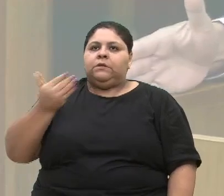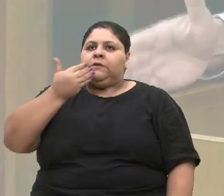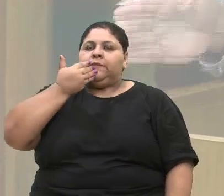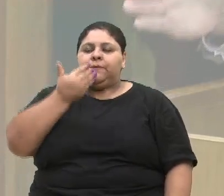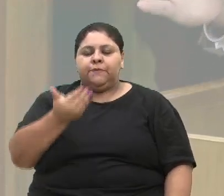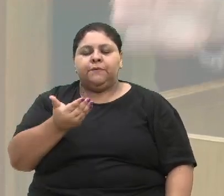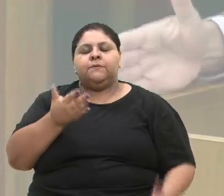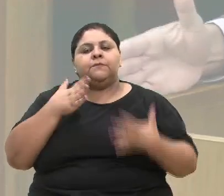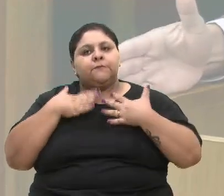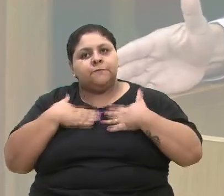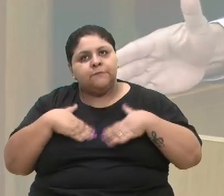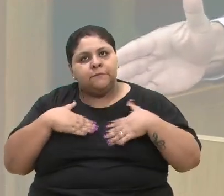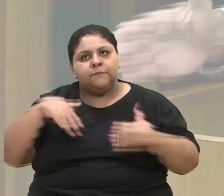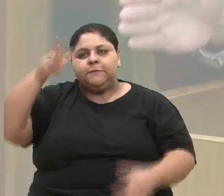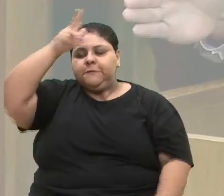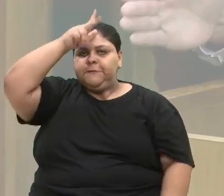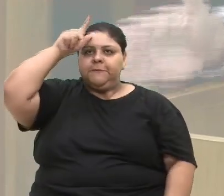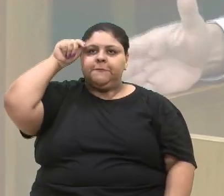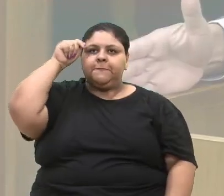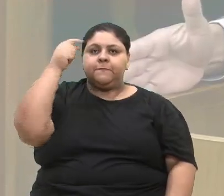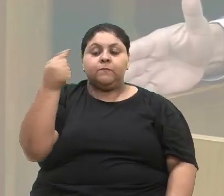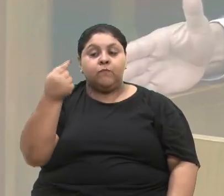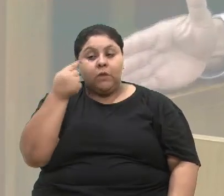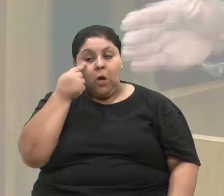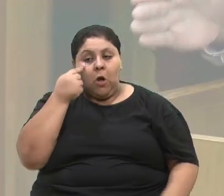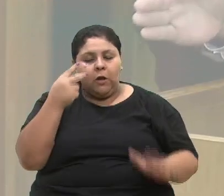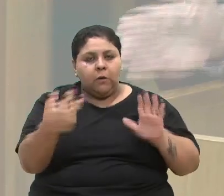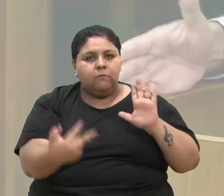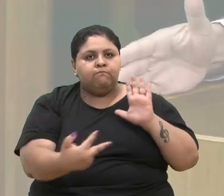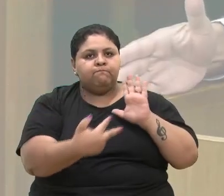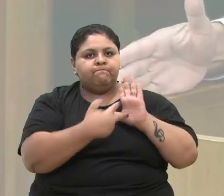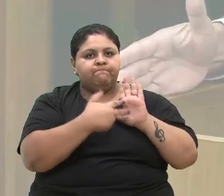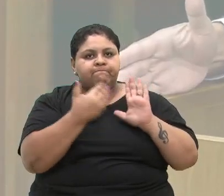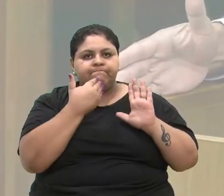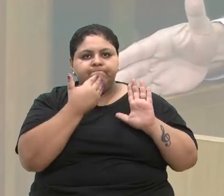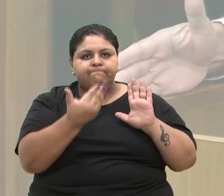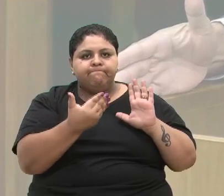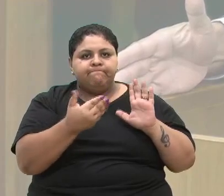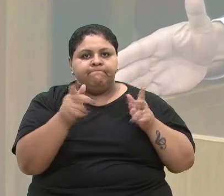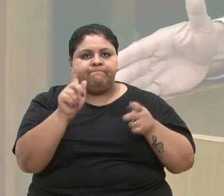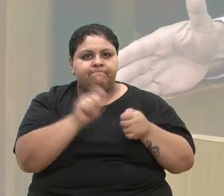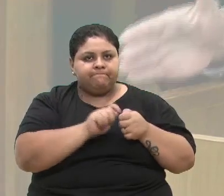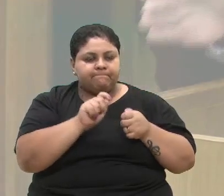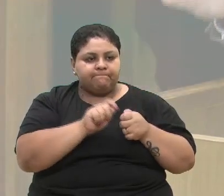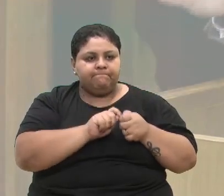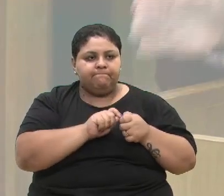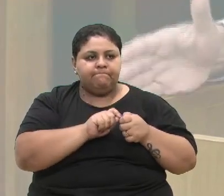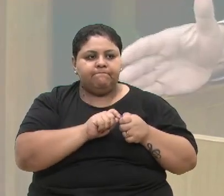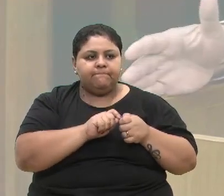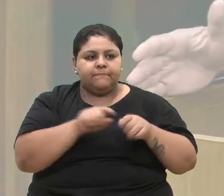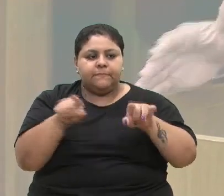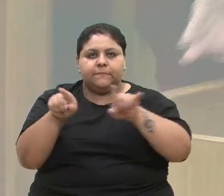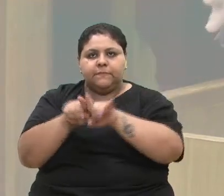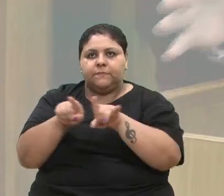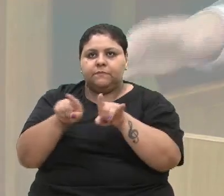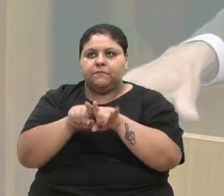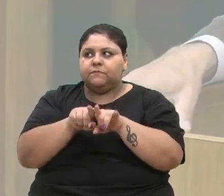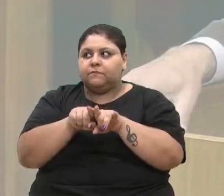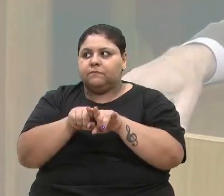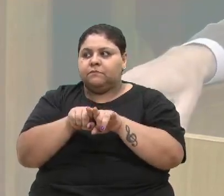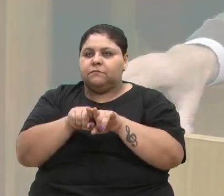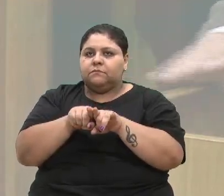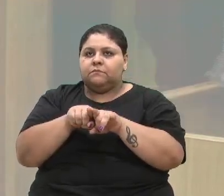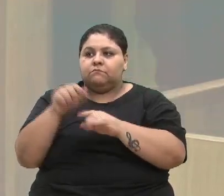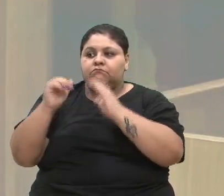encarecidamente que o nosso prefeito municipal olhe com atenção nesse pedido que nós estamos fazendo e também nessa questão de